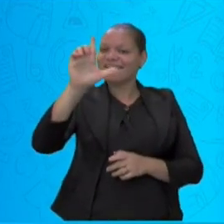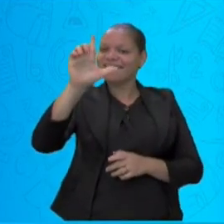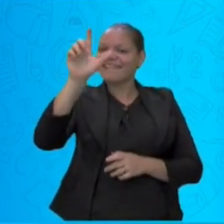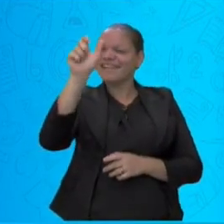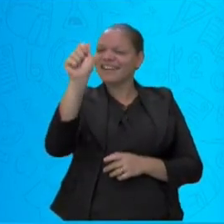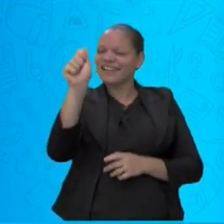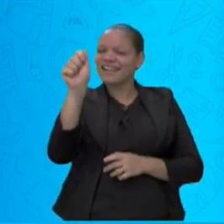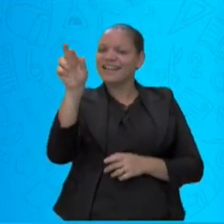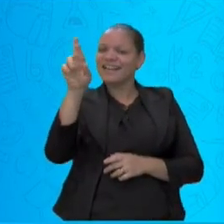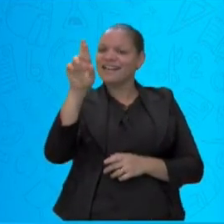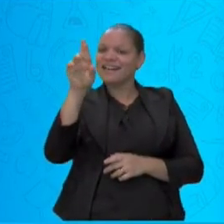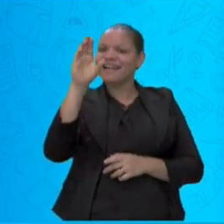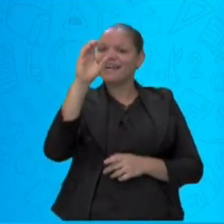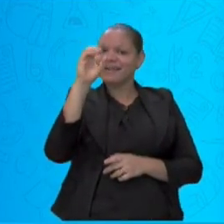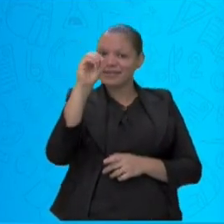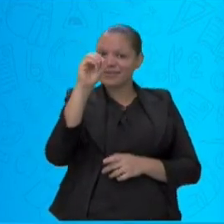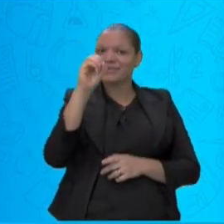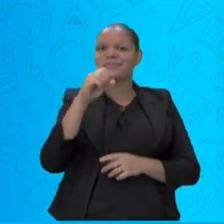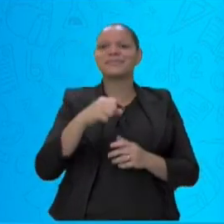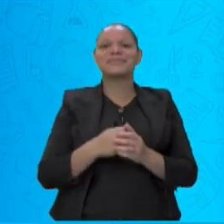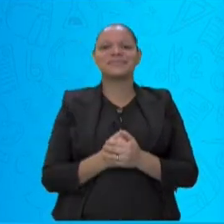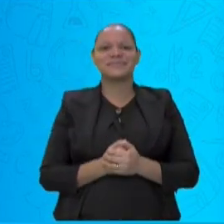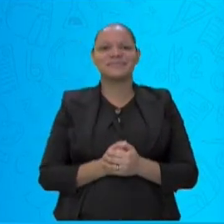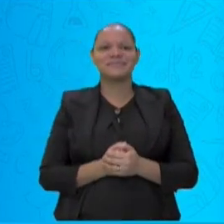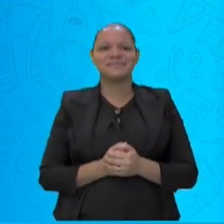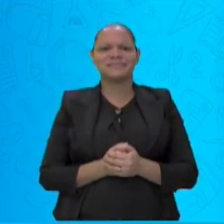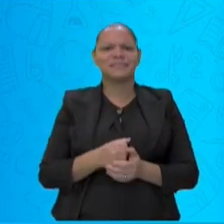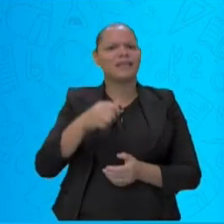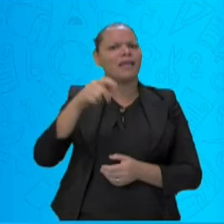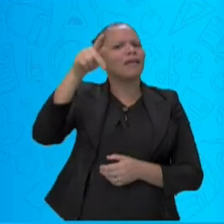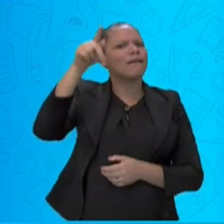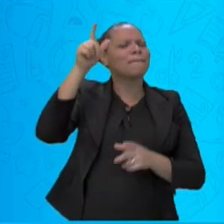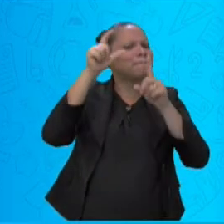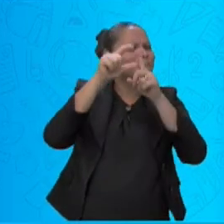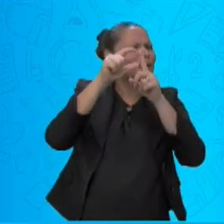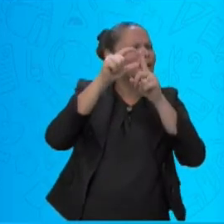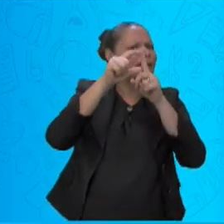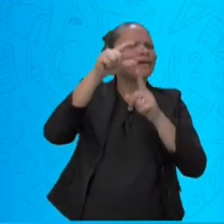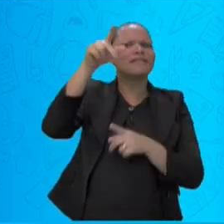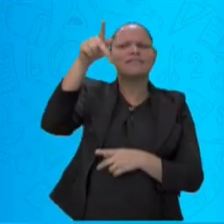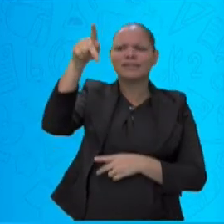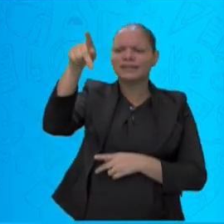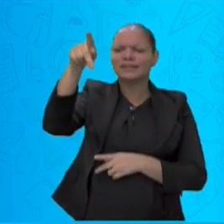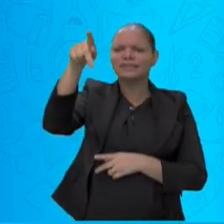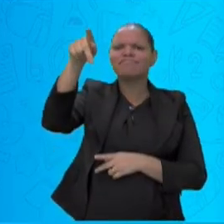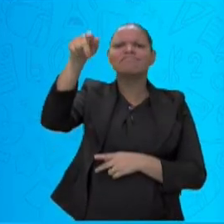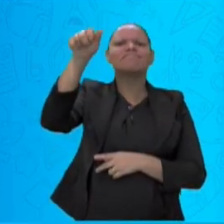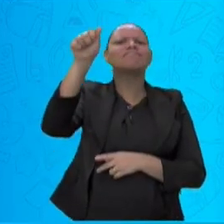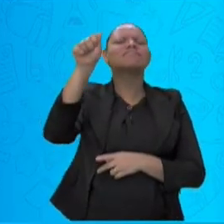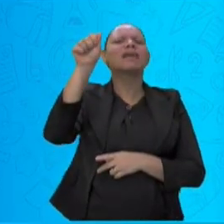Claro. o Pata. Vamos colocar o R para ver como é que fica?